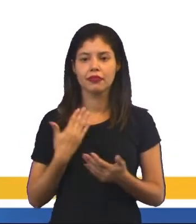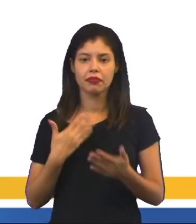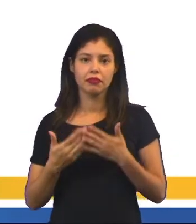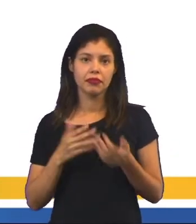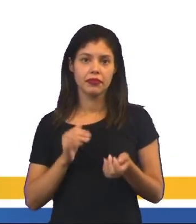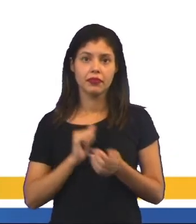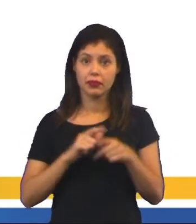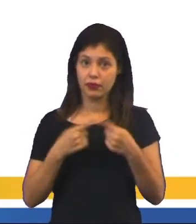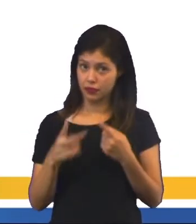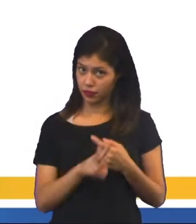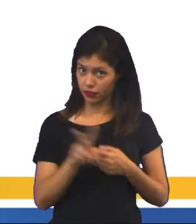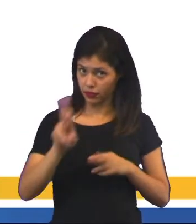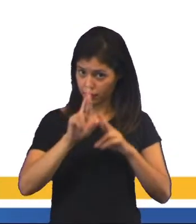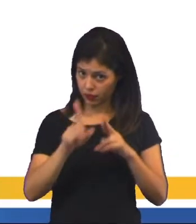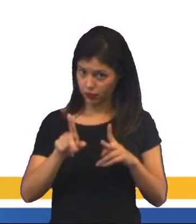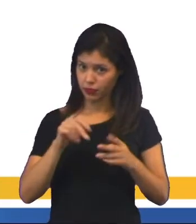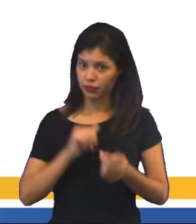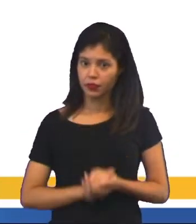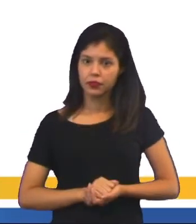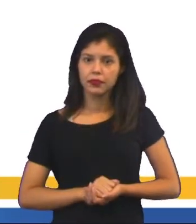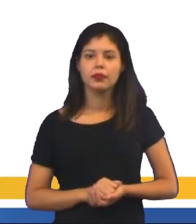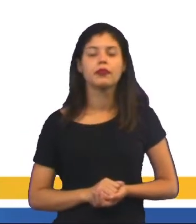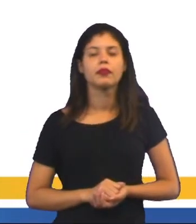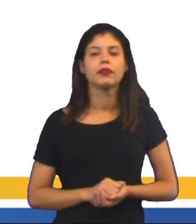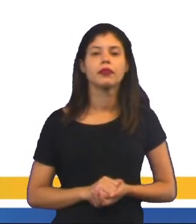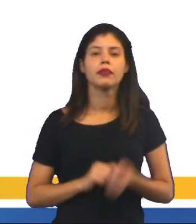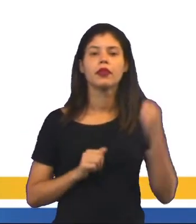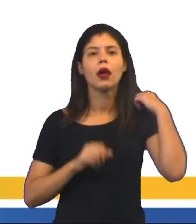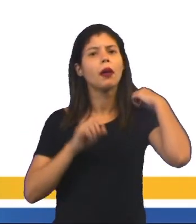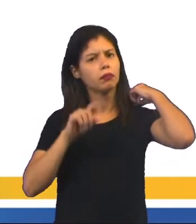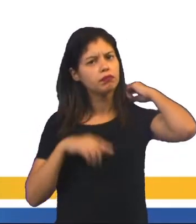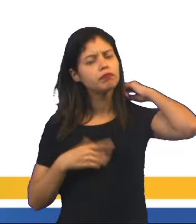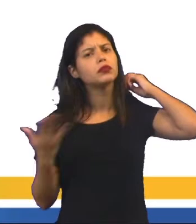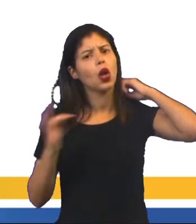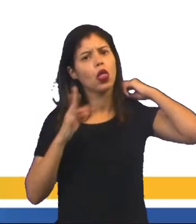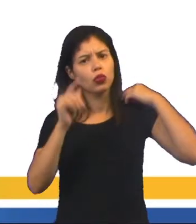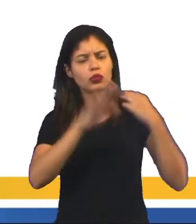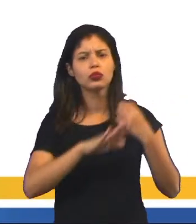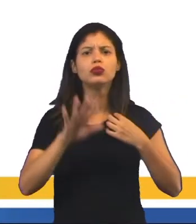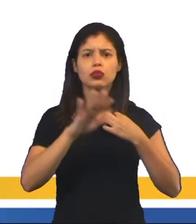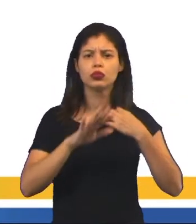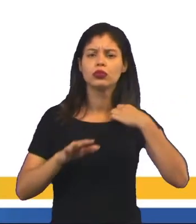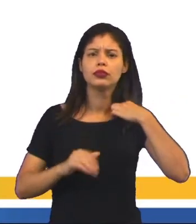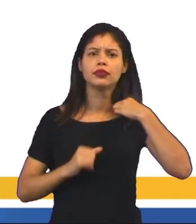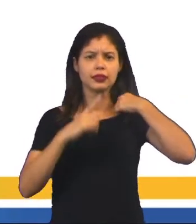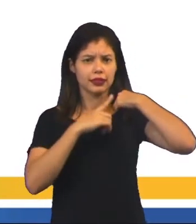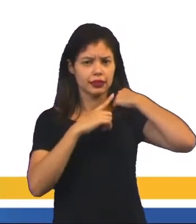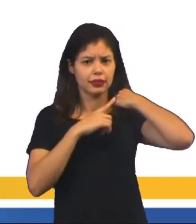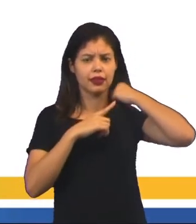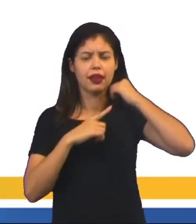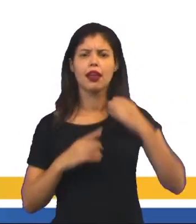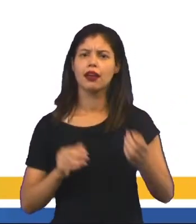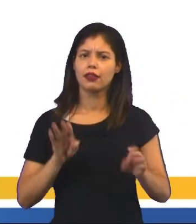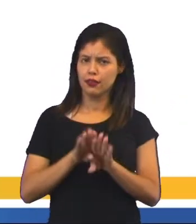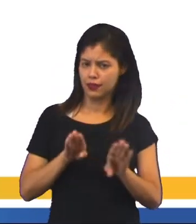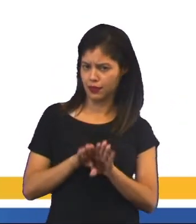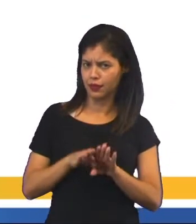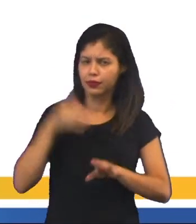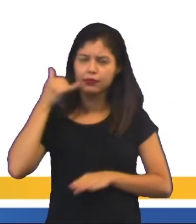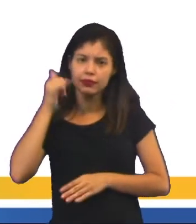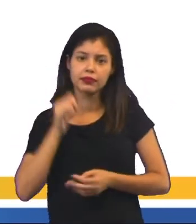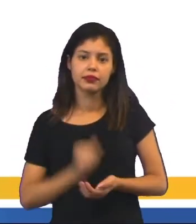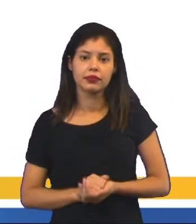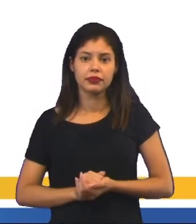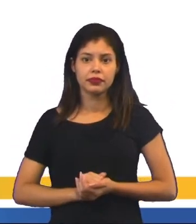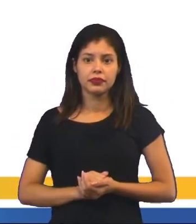onde quisesse, mas tinham valores diferenciados. Mas o interessante disso tudo é que quem criou o orelhão foi